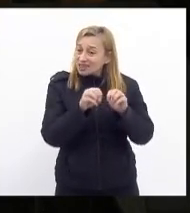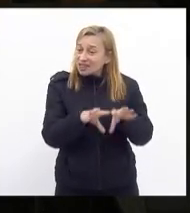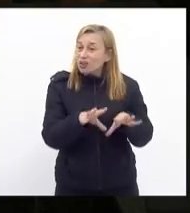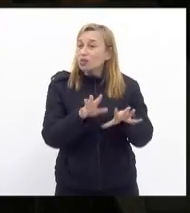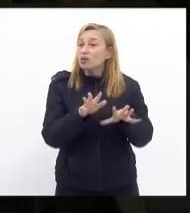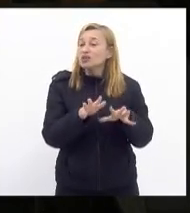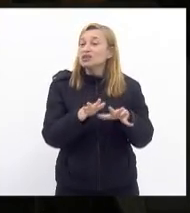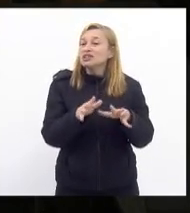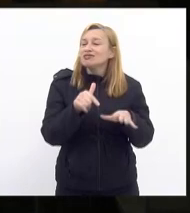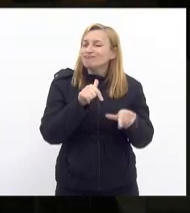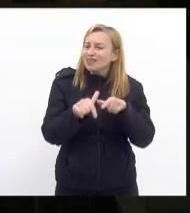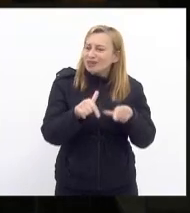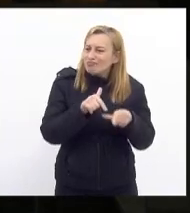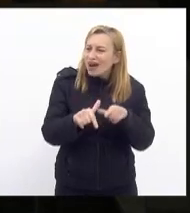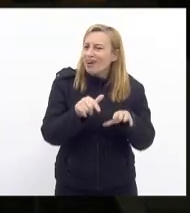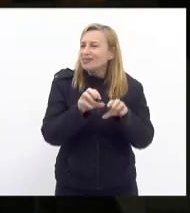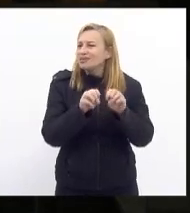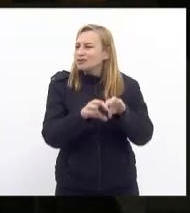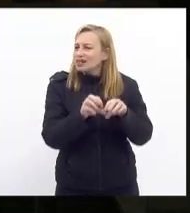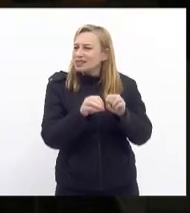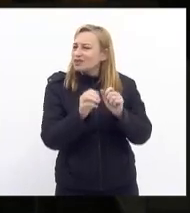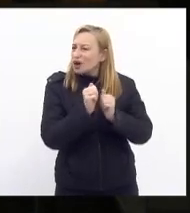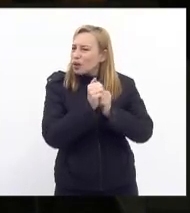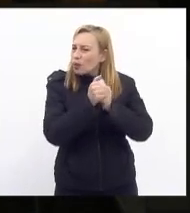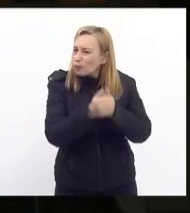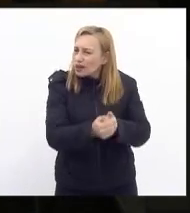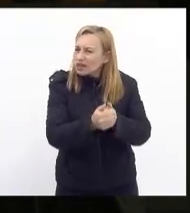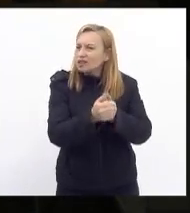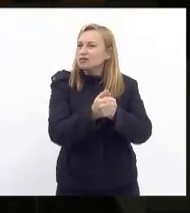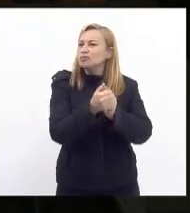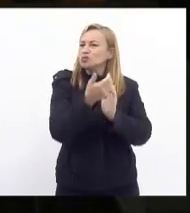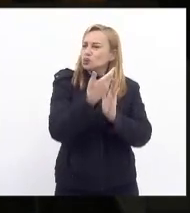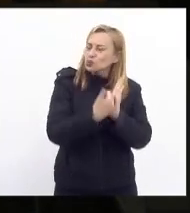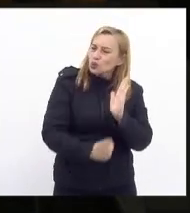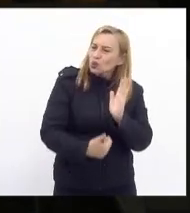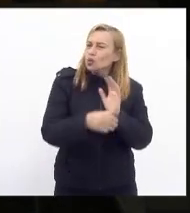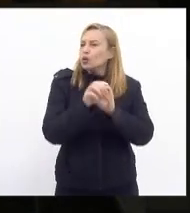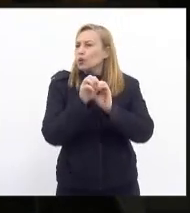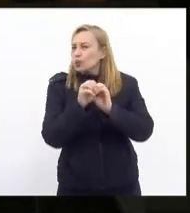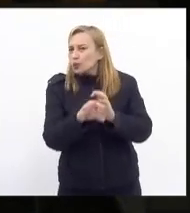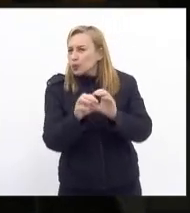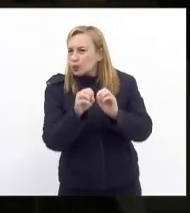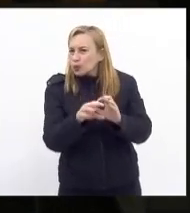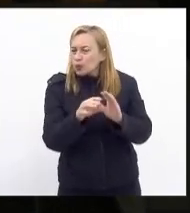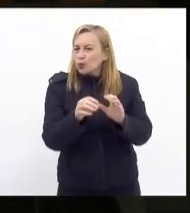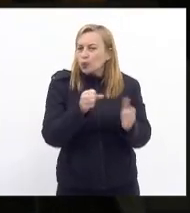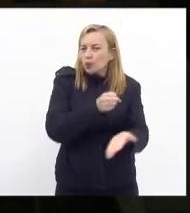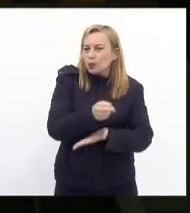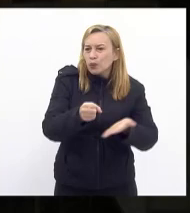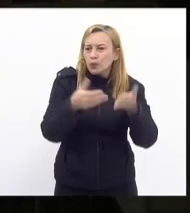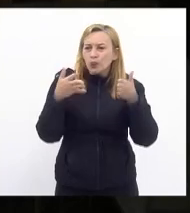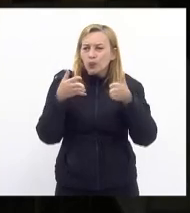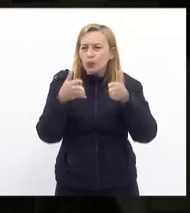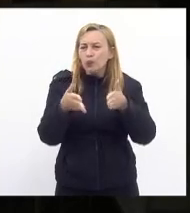trabalho na educação que acompanhamos que a agenda da educação que temos a educação com pauta central